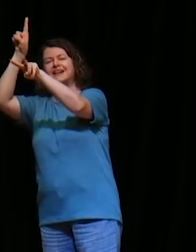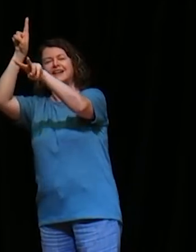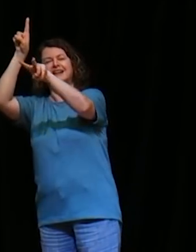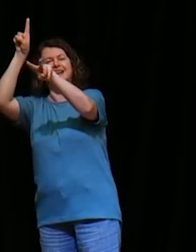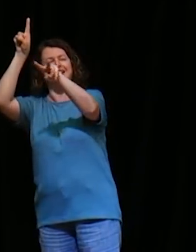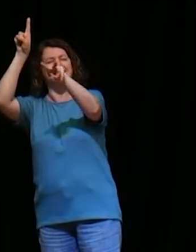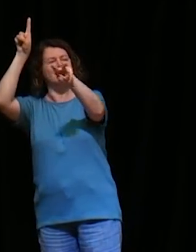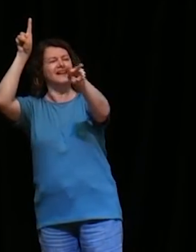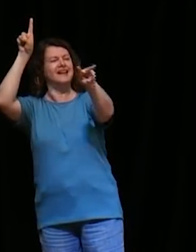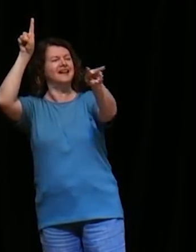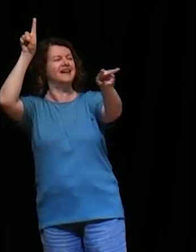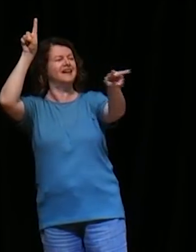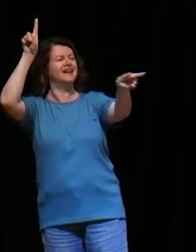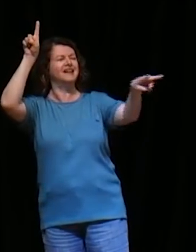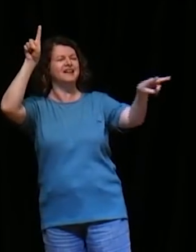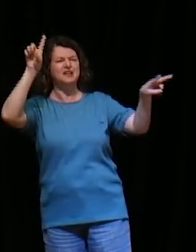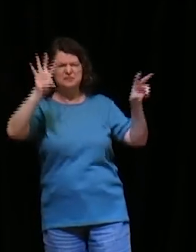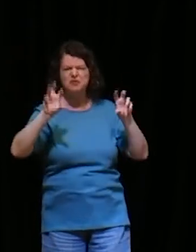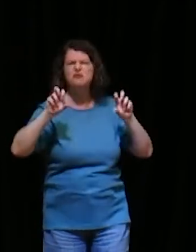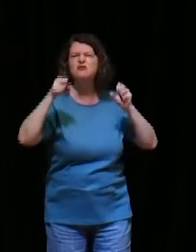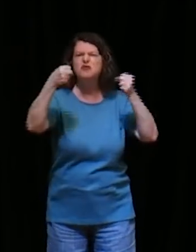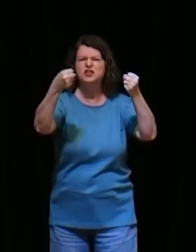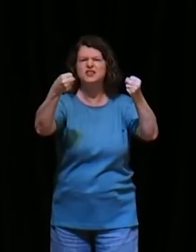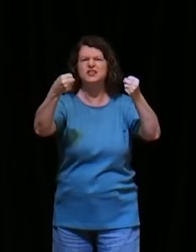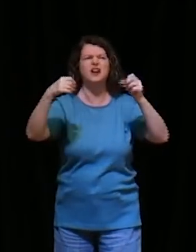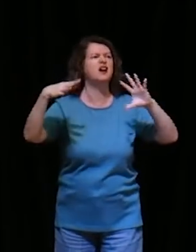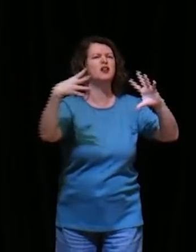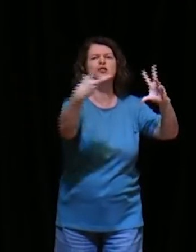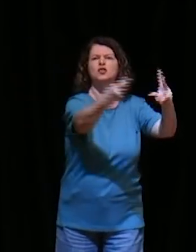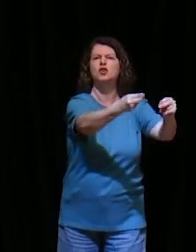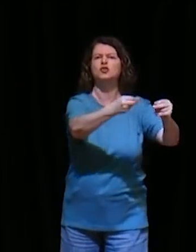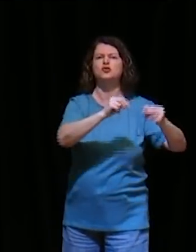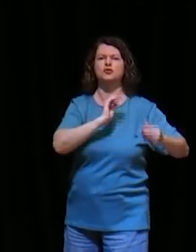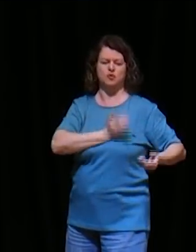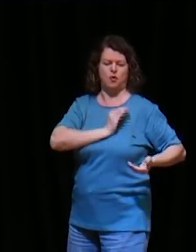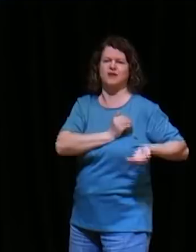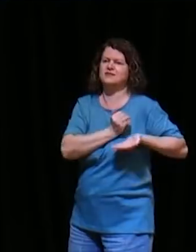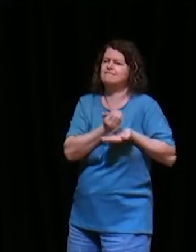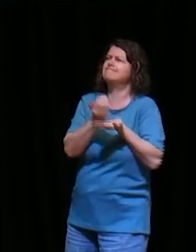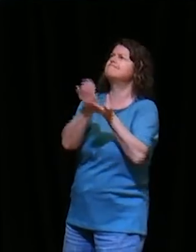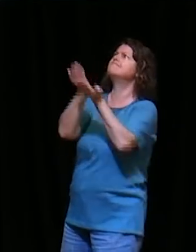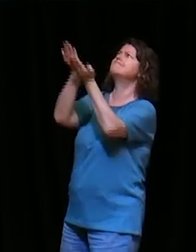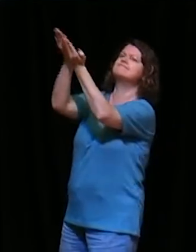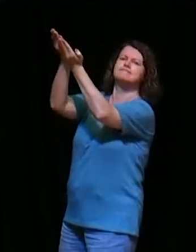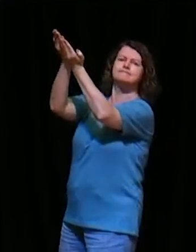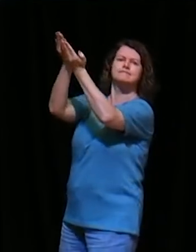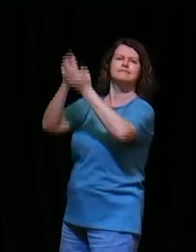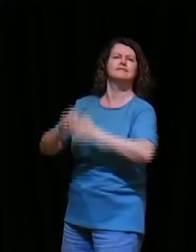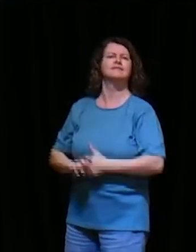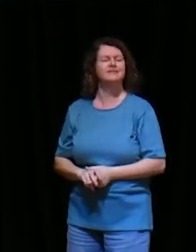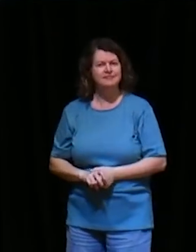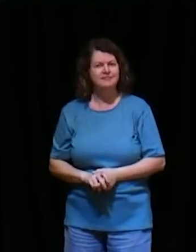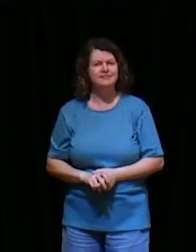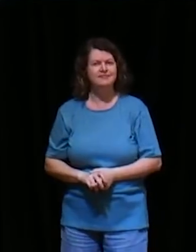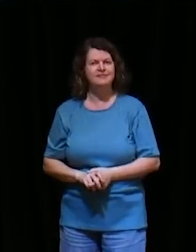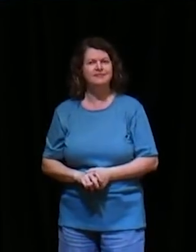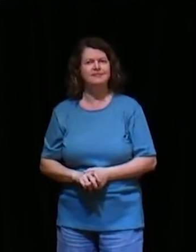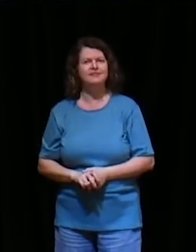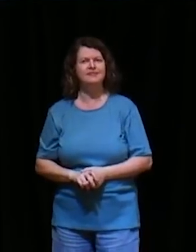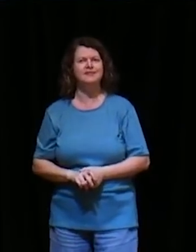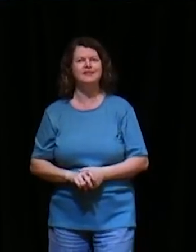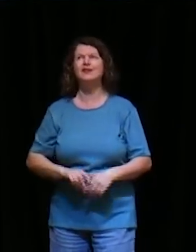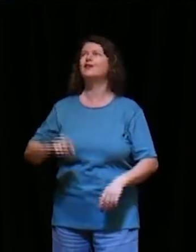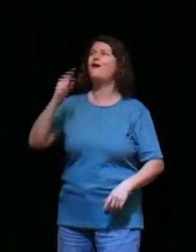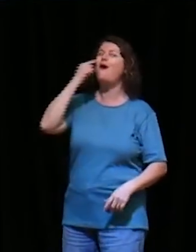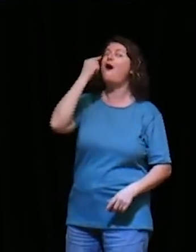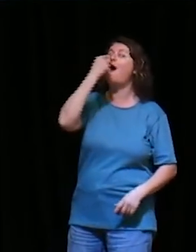dedicam, totalmente, o coração, aqueles que lhe dedicam, totalmente o coração, sabe por que eu oro? Porque os olhos de Deus, estão sobre mim, o